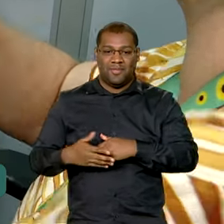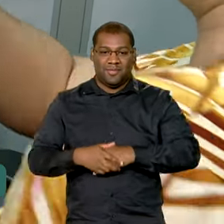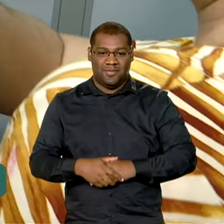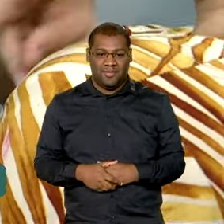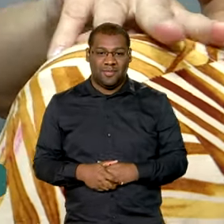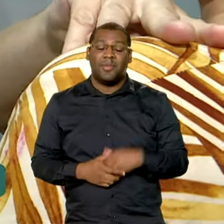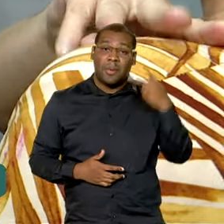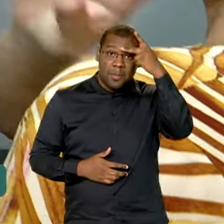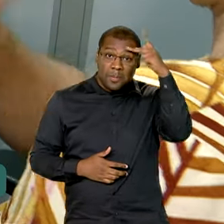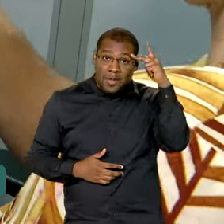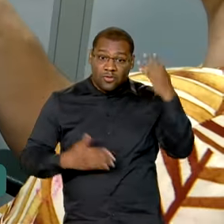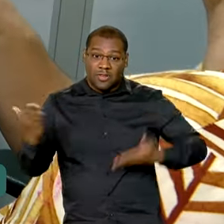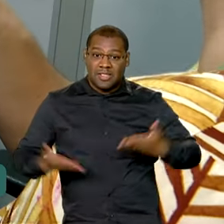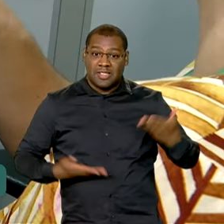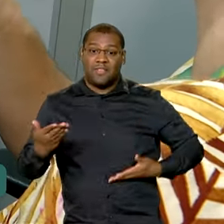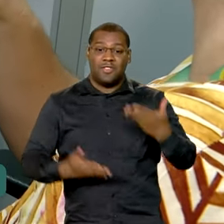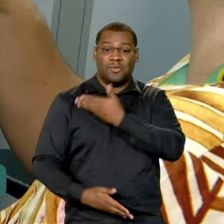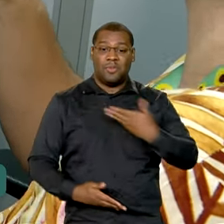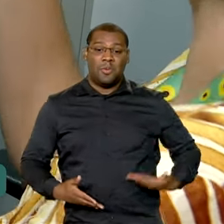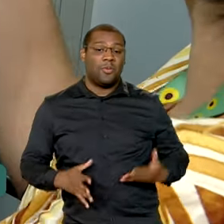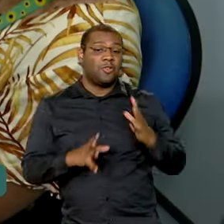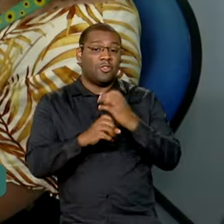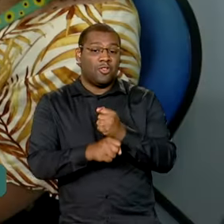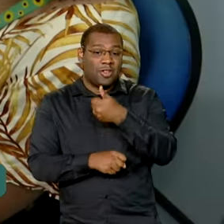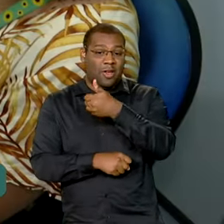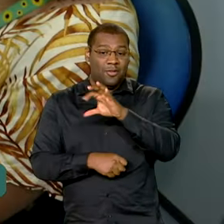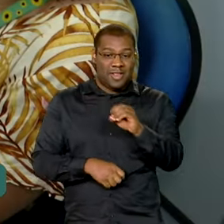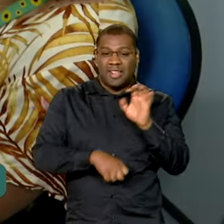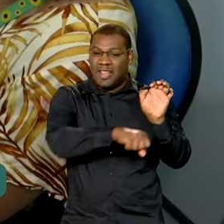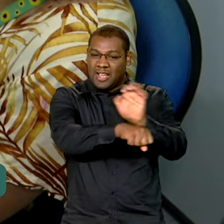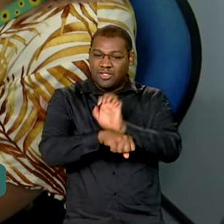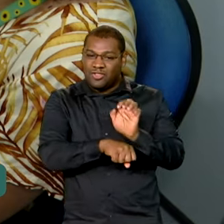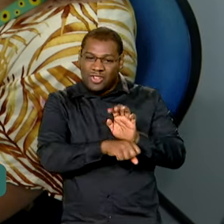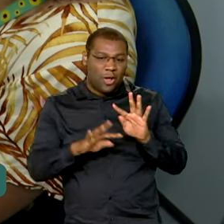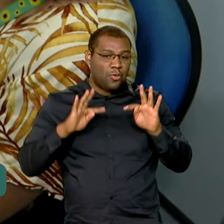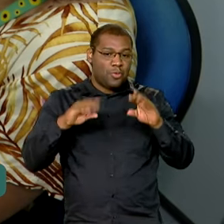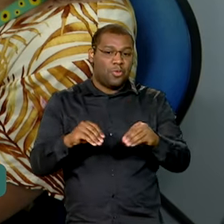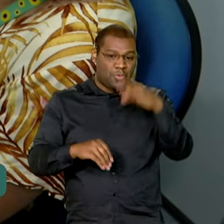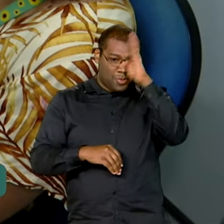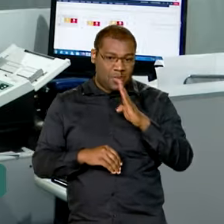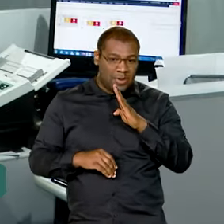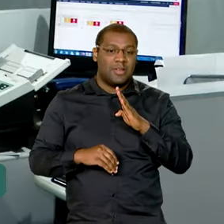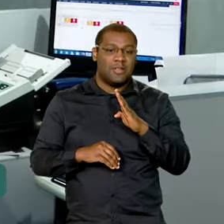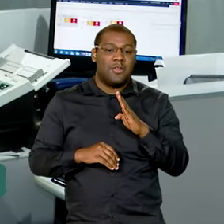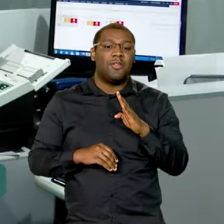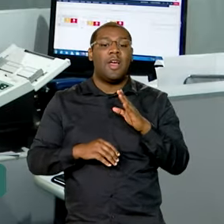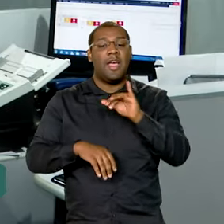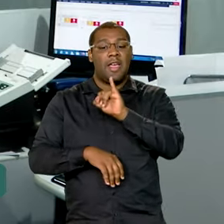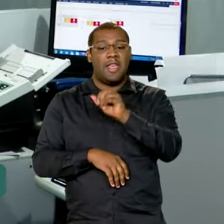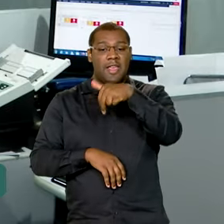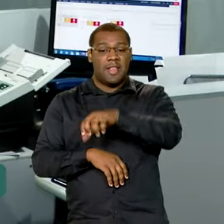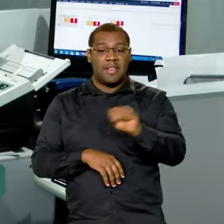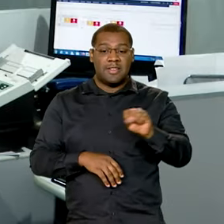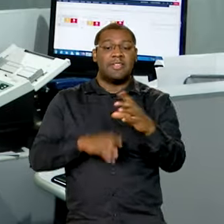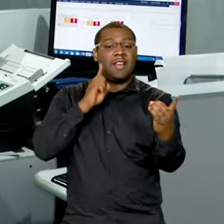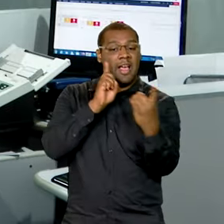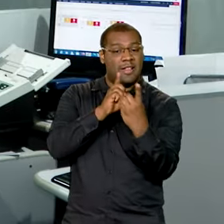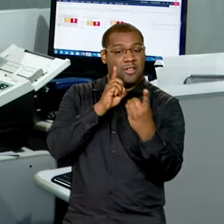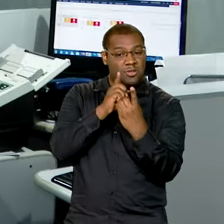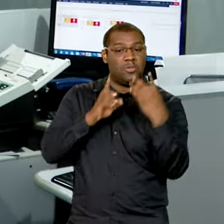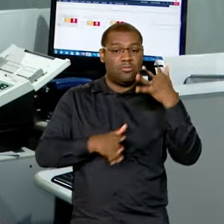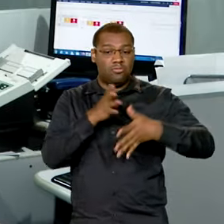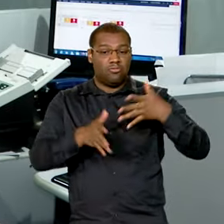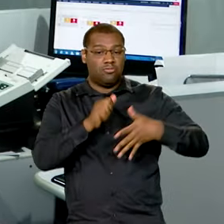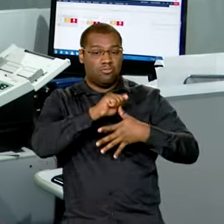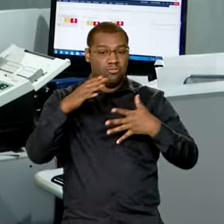Dez servidores de várias regiões do país fazem parte da Central de Atendimento em Libras. A pessoa surda quer vir no INSS,